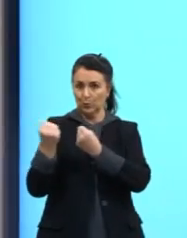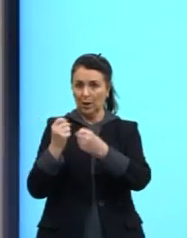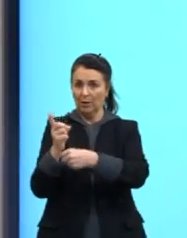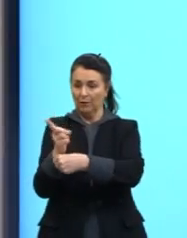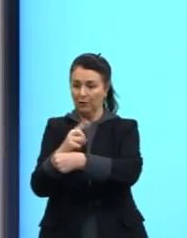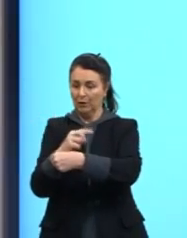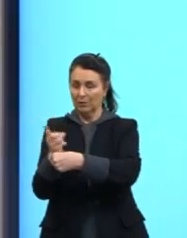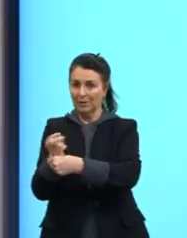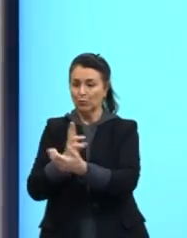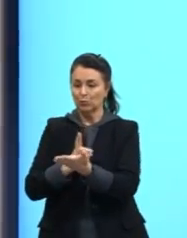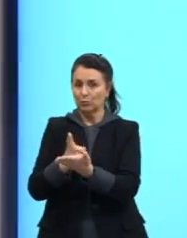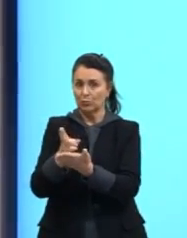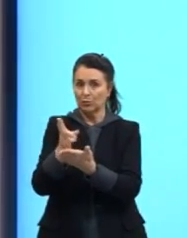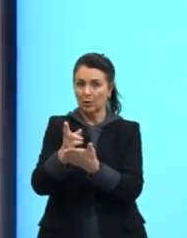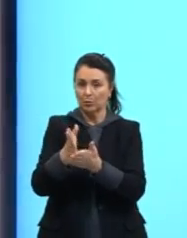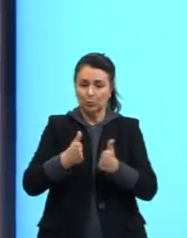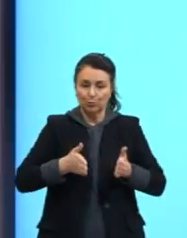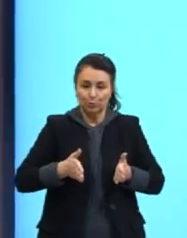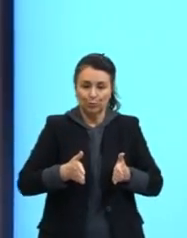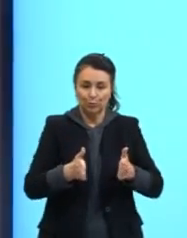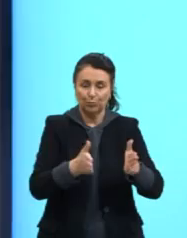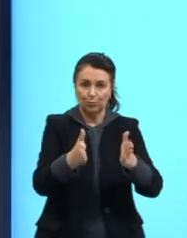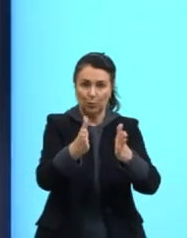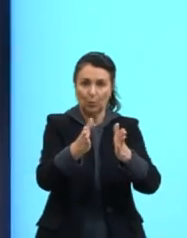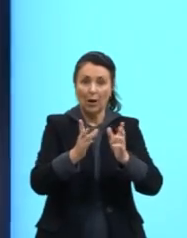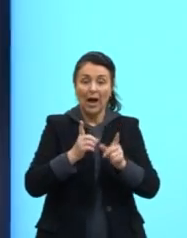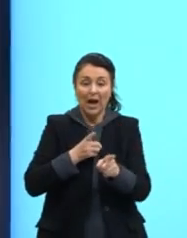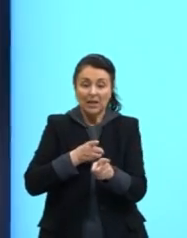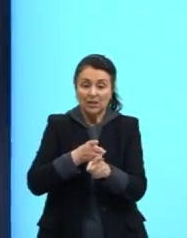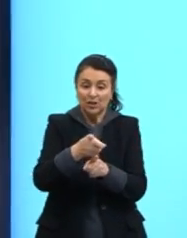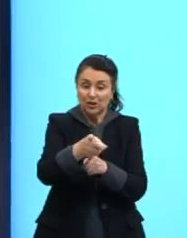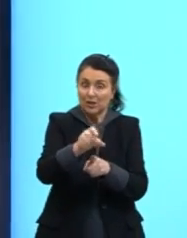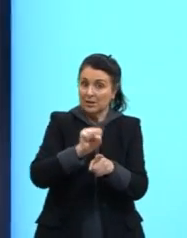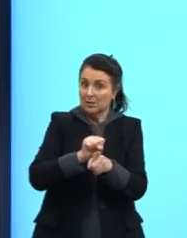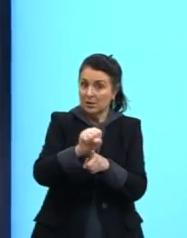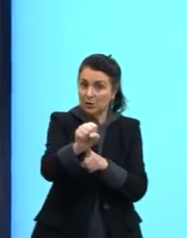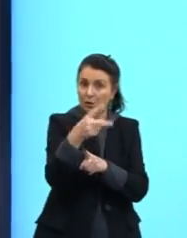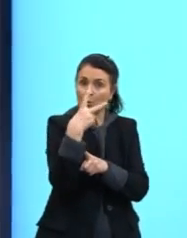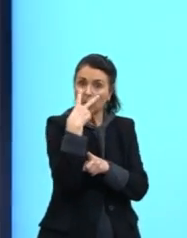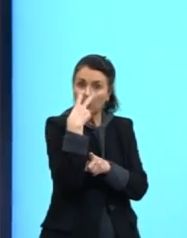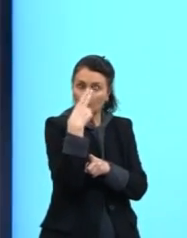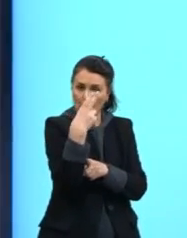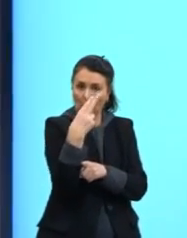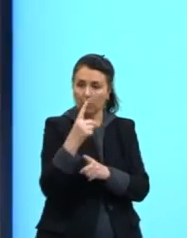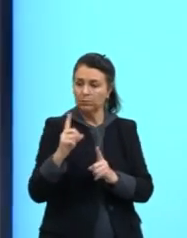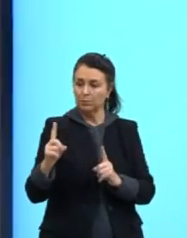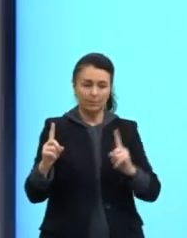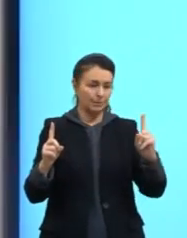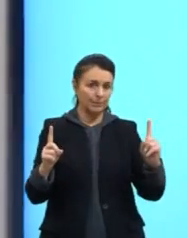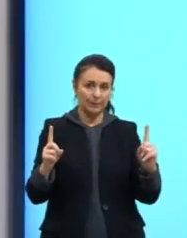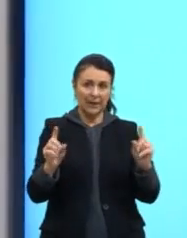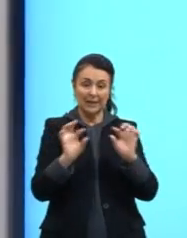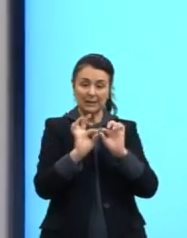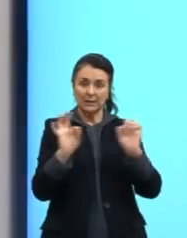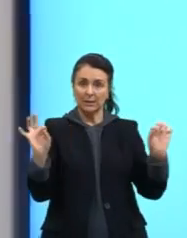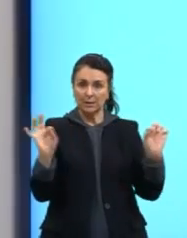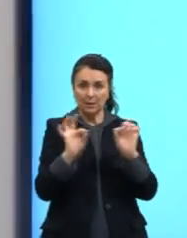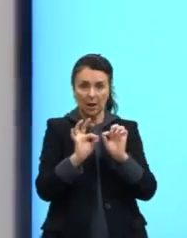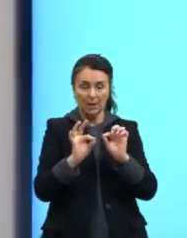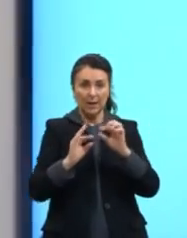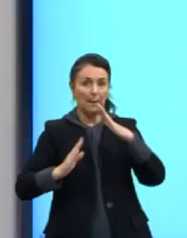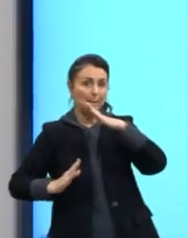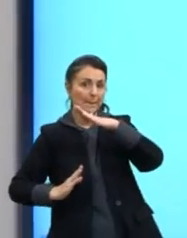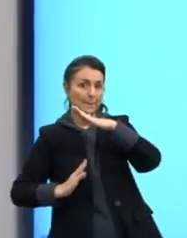constante em uma estrada, na mesma direção e sentido, devem manter entre si uma distância mínima. Isso